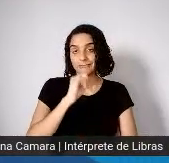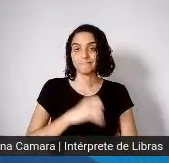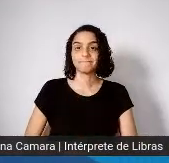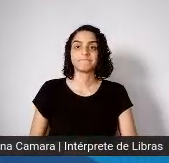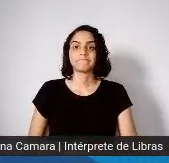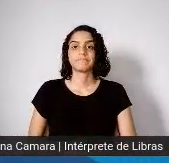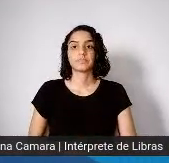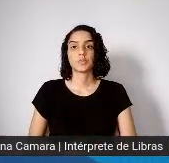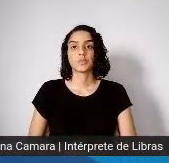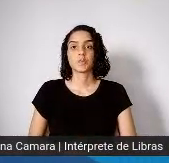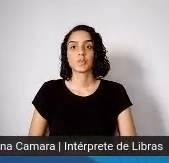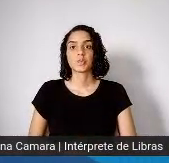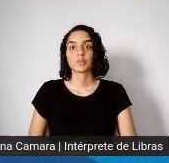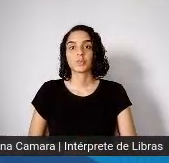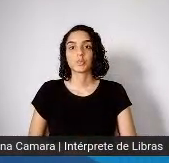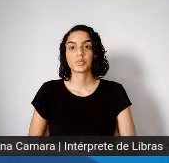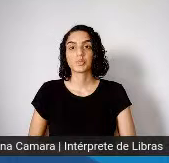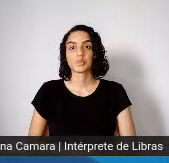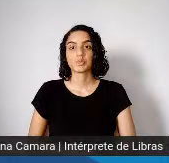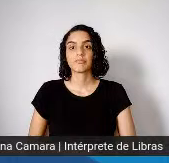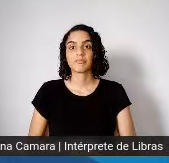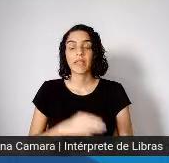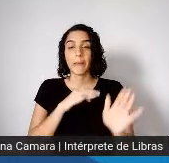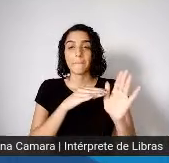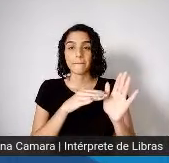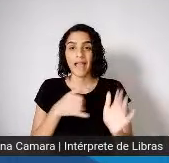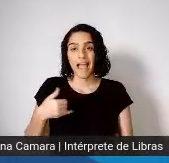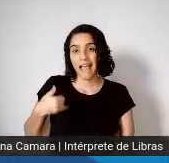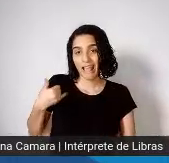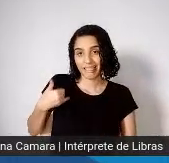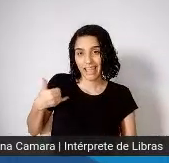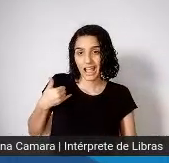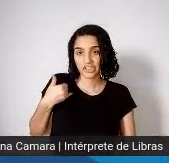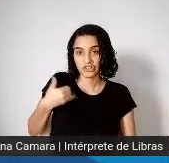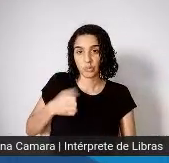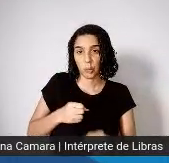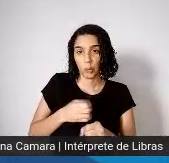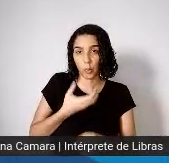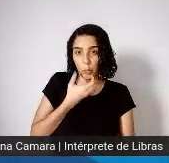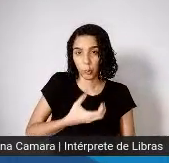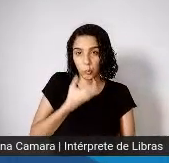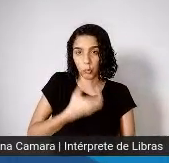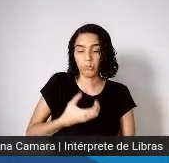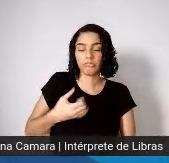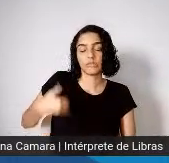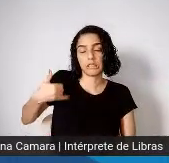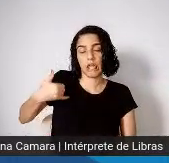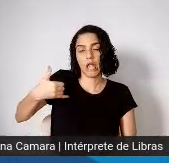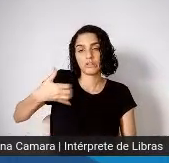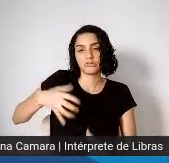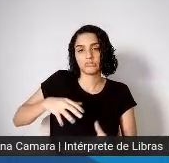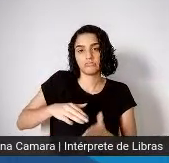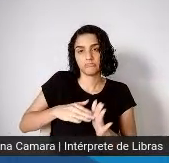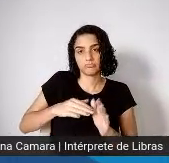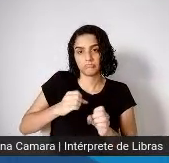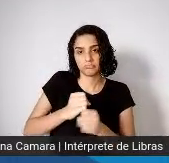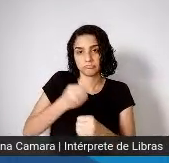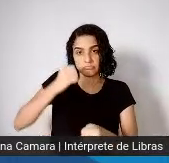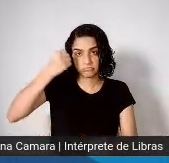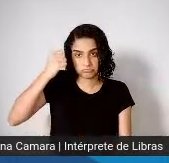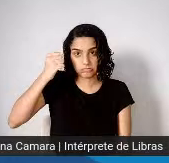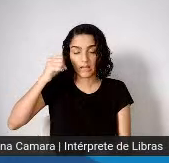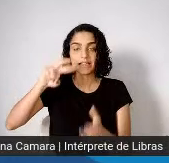foi esse indicador, mais velha é a pessoa que está falecendo e ele é um indicador de que tem um